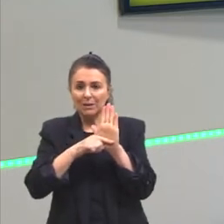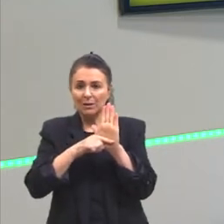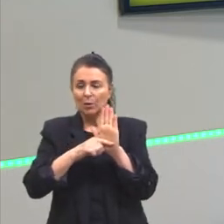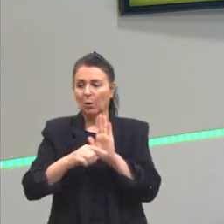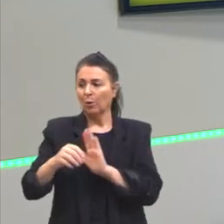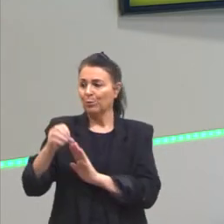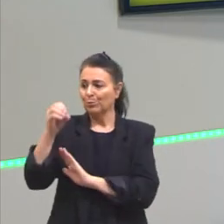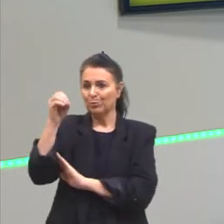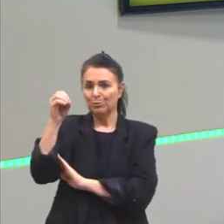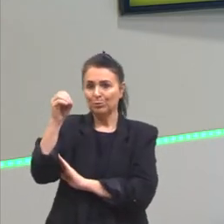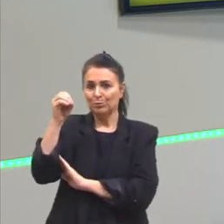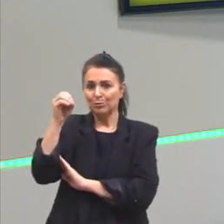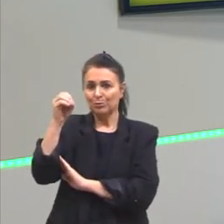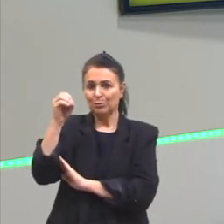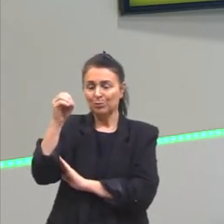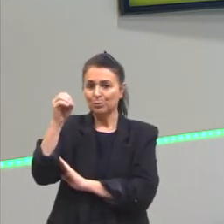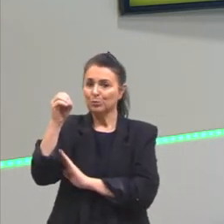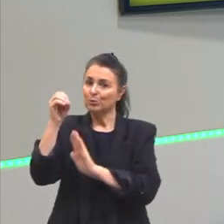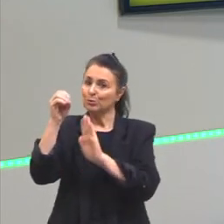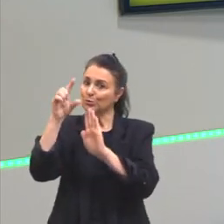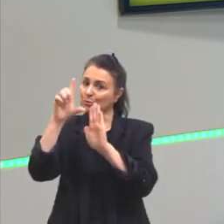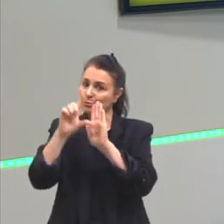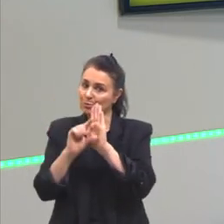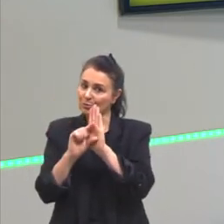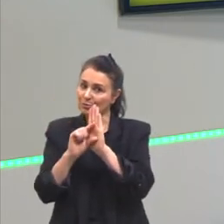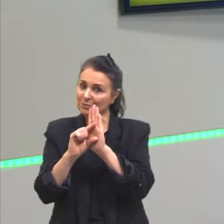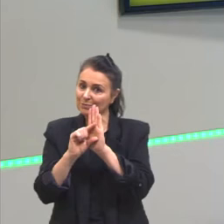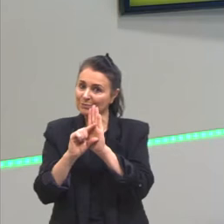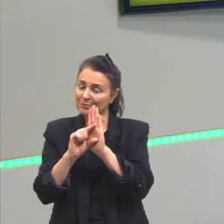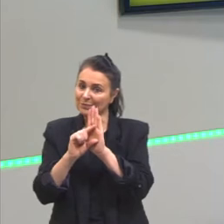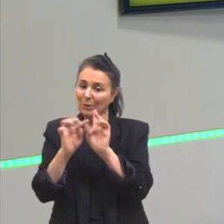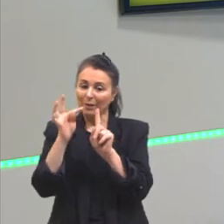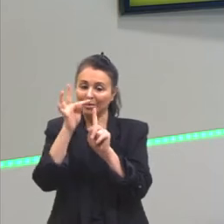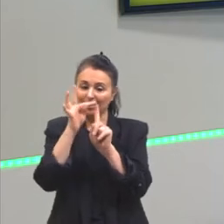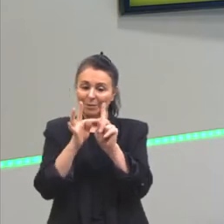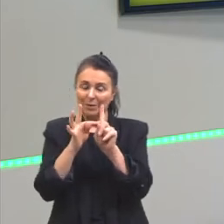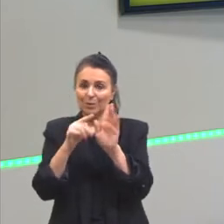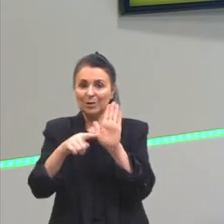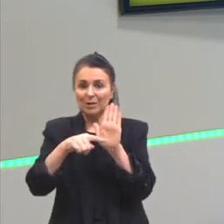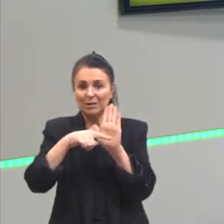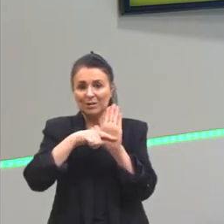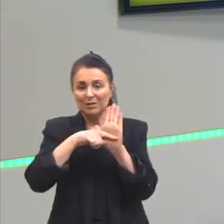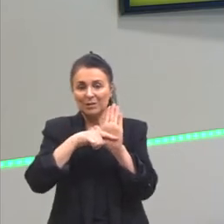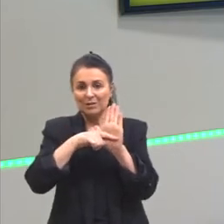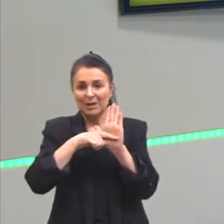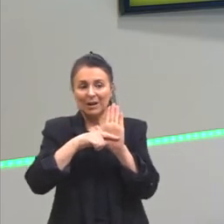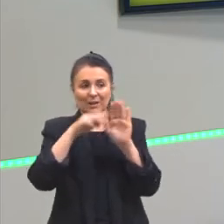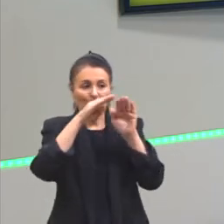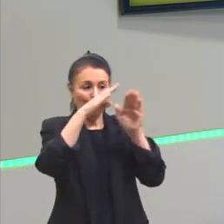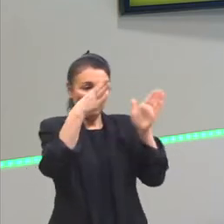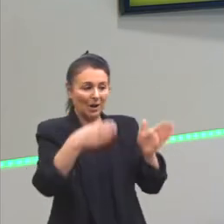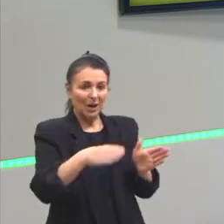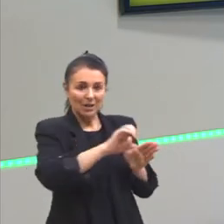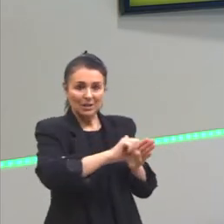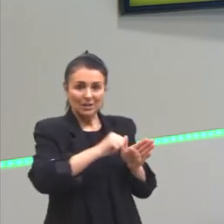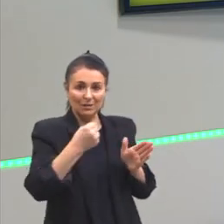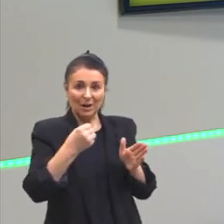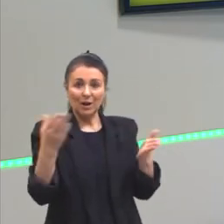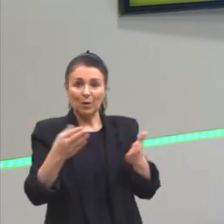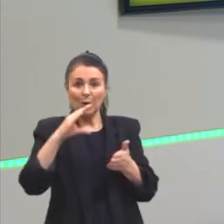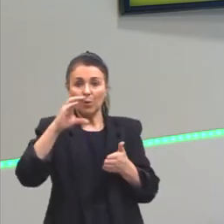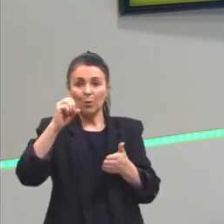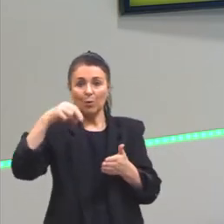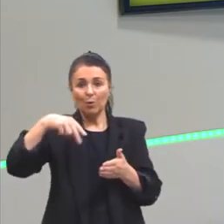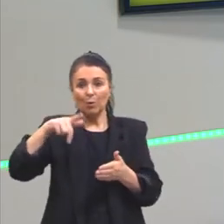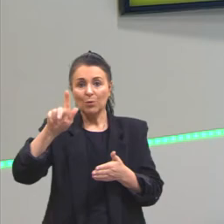4 graus da refrigeração, eu vou ter para uma temperatura negativa. Então, essa pequena variação da geladeira para o congelador, eu trago essa